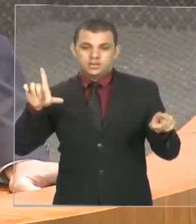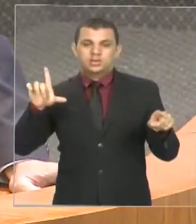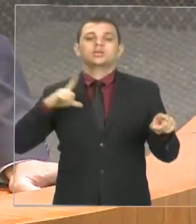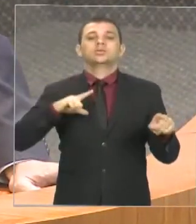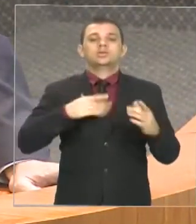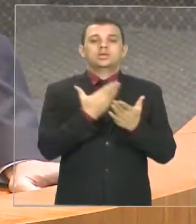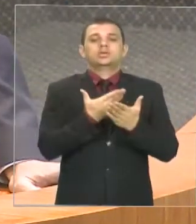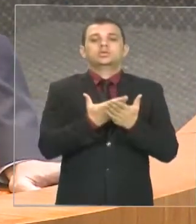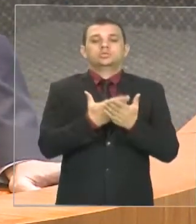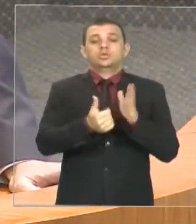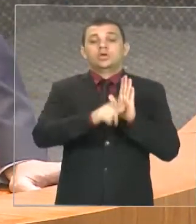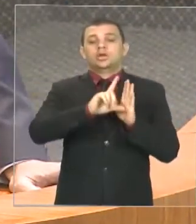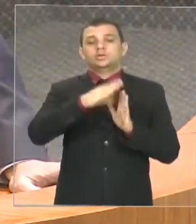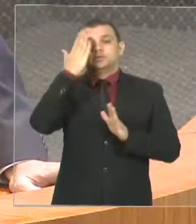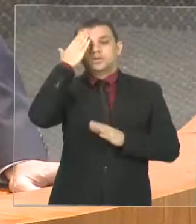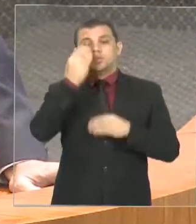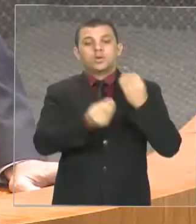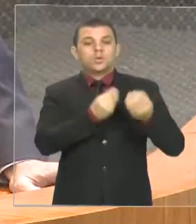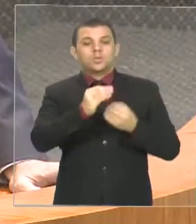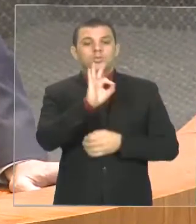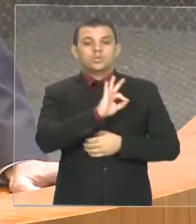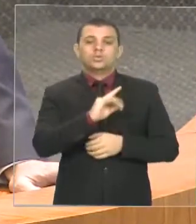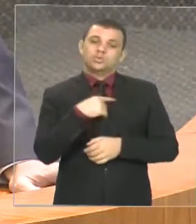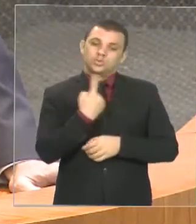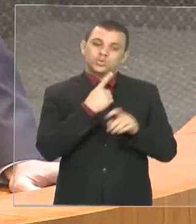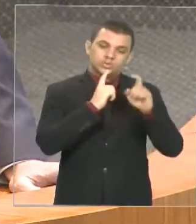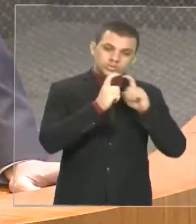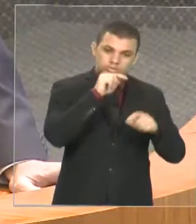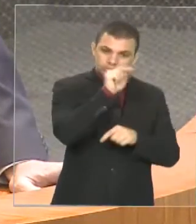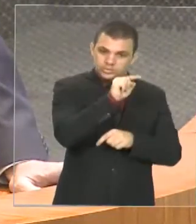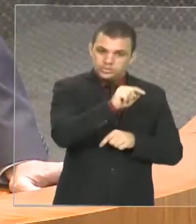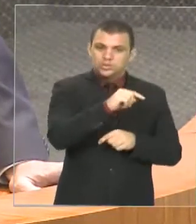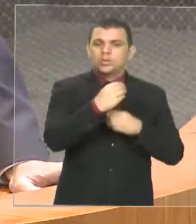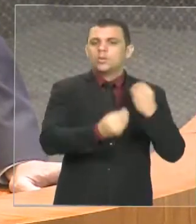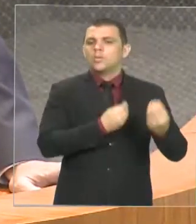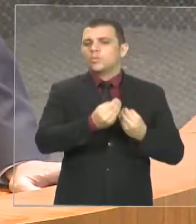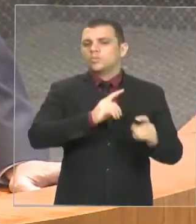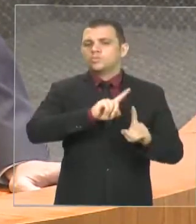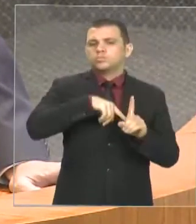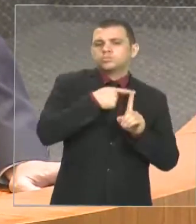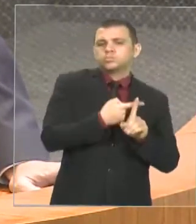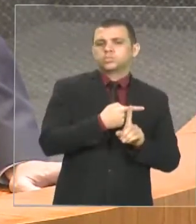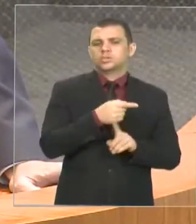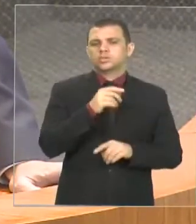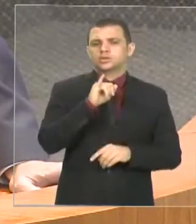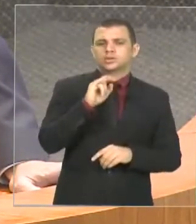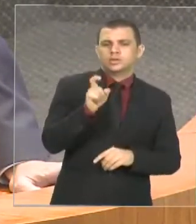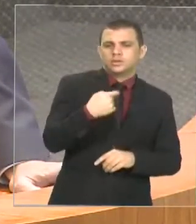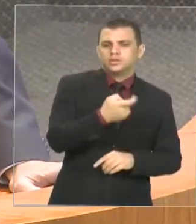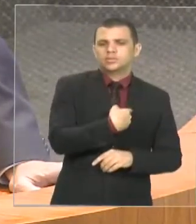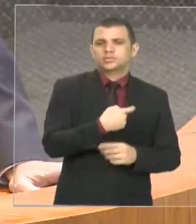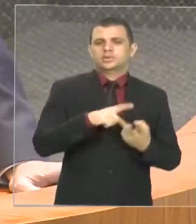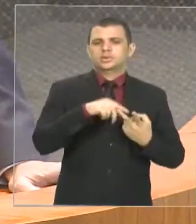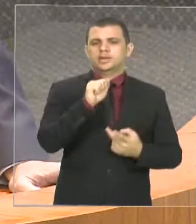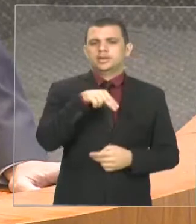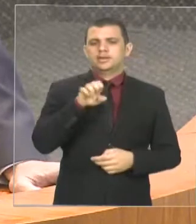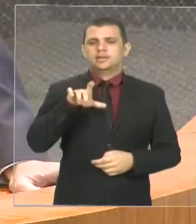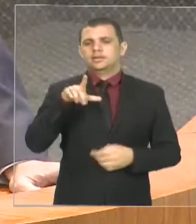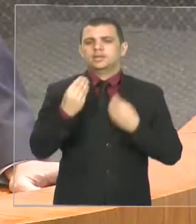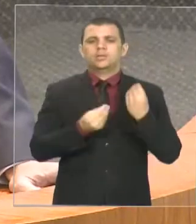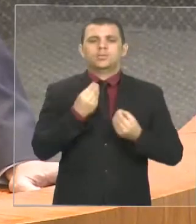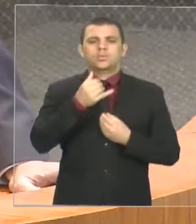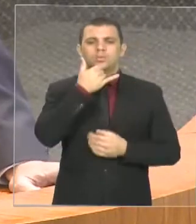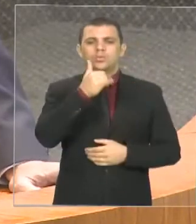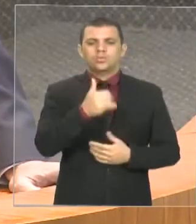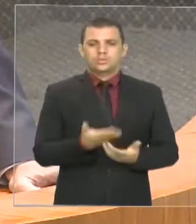gente discuta tecnicamente esses fatores que influenciam esse índice. E outra coisa importante é que eu vejo,